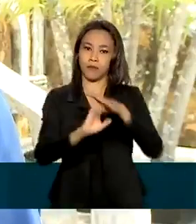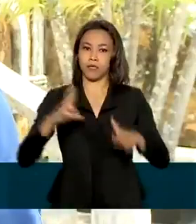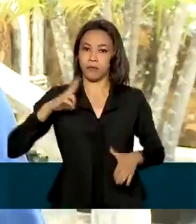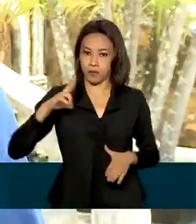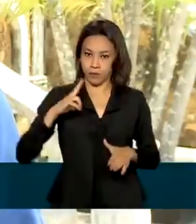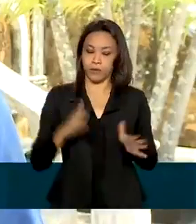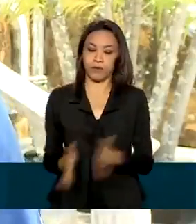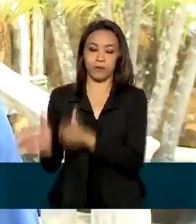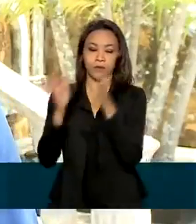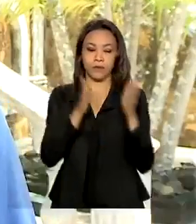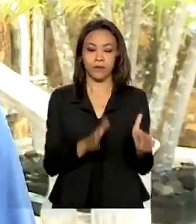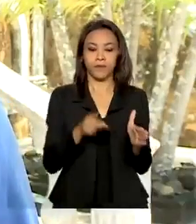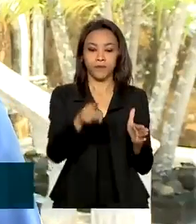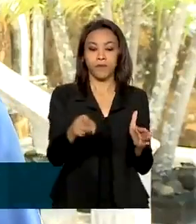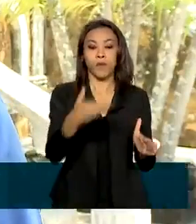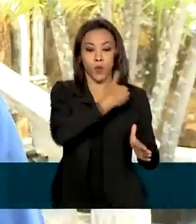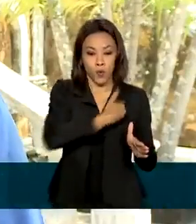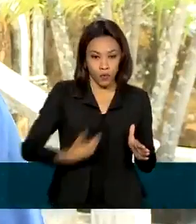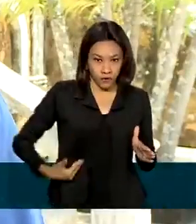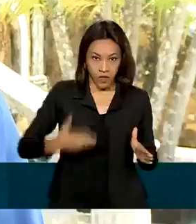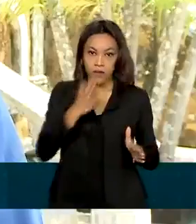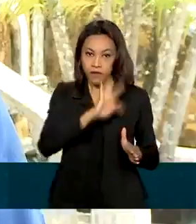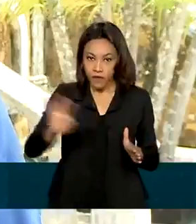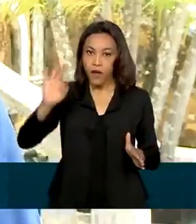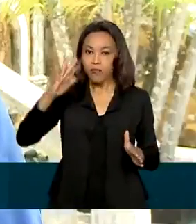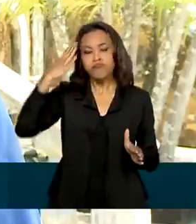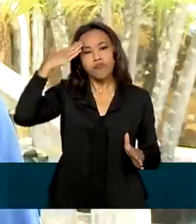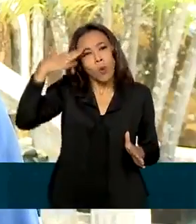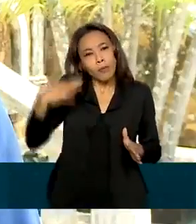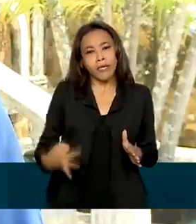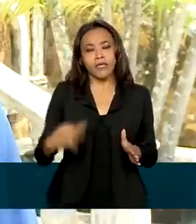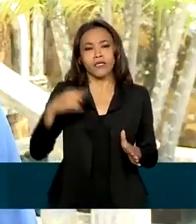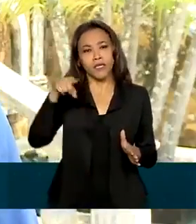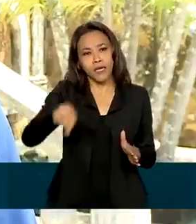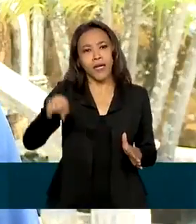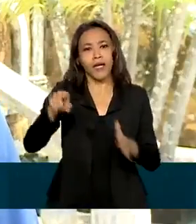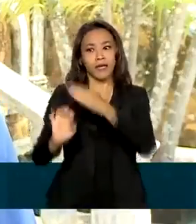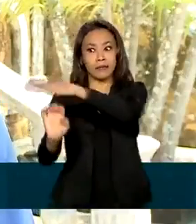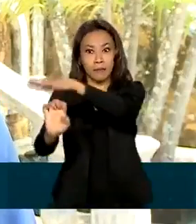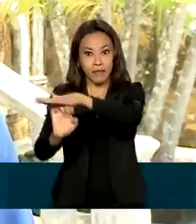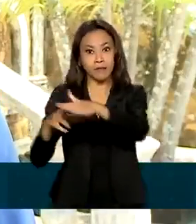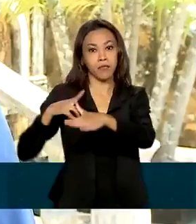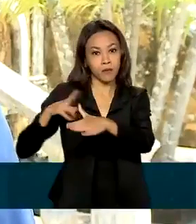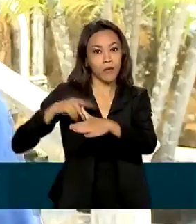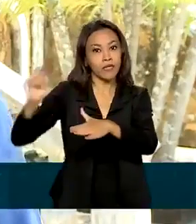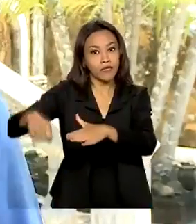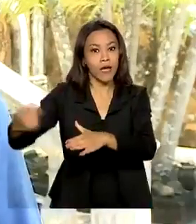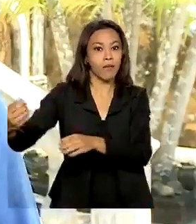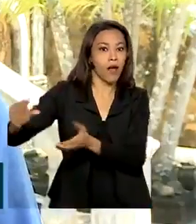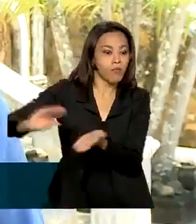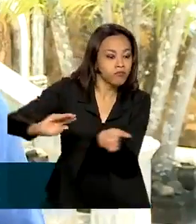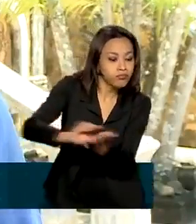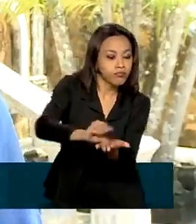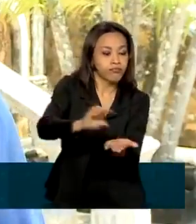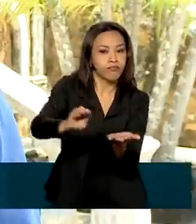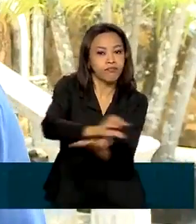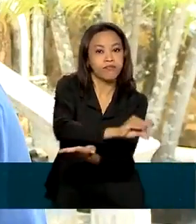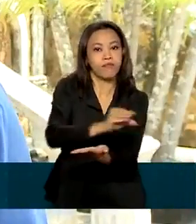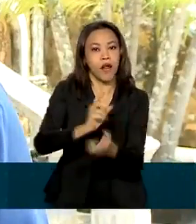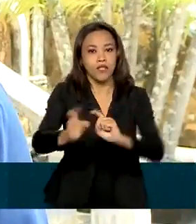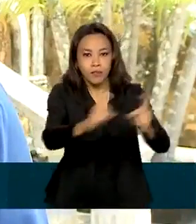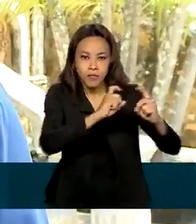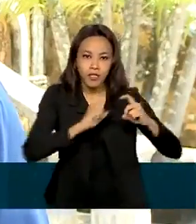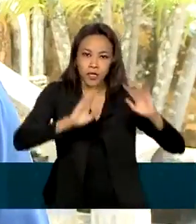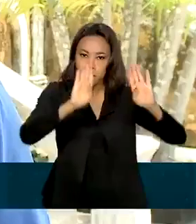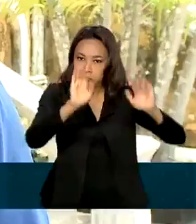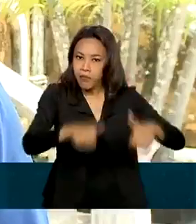federal reconhece que é o setor privado que deve fazer os investimentos, sabe fazer, tem agilidade para fazer. Então, havendo o interesse